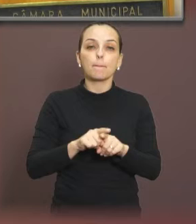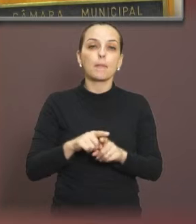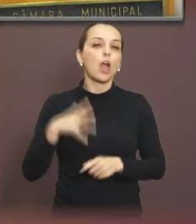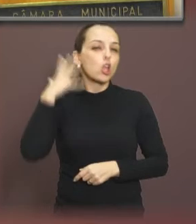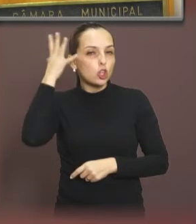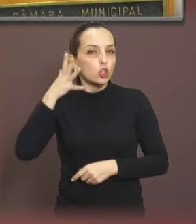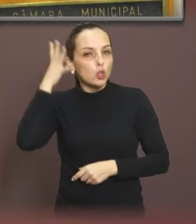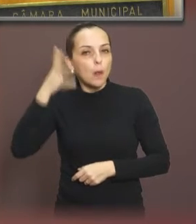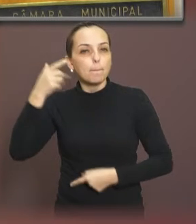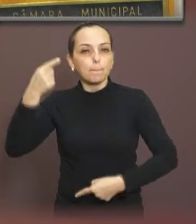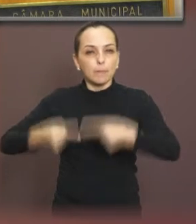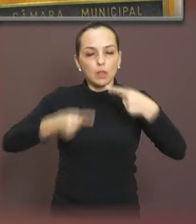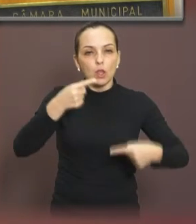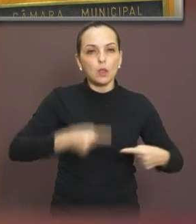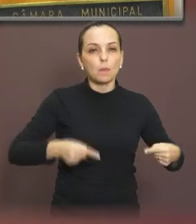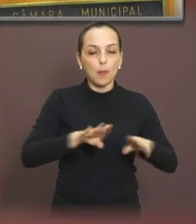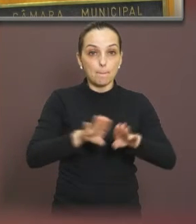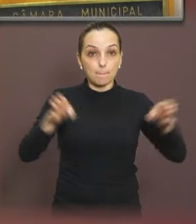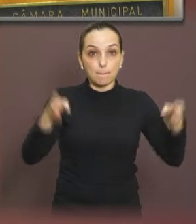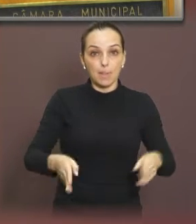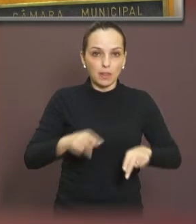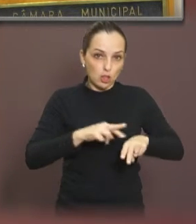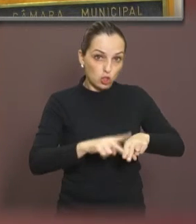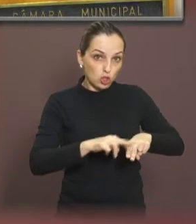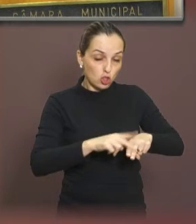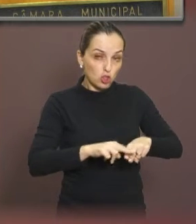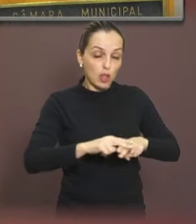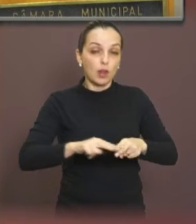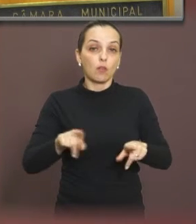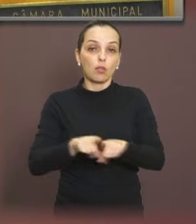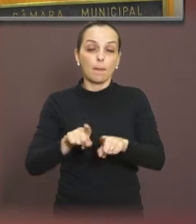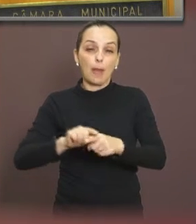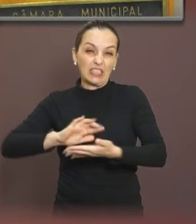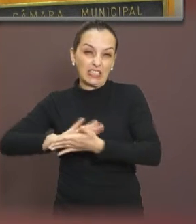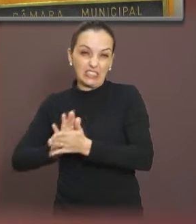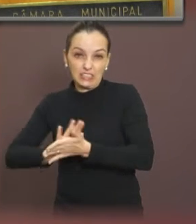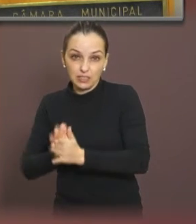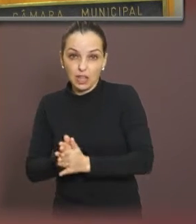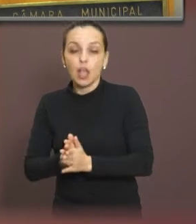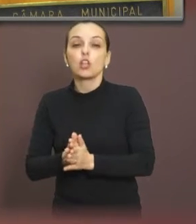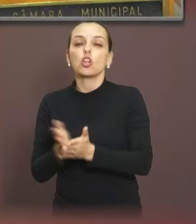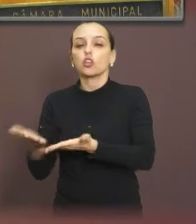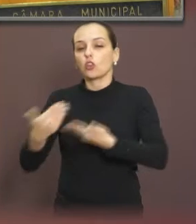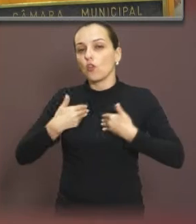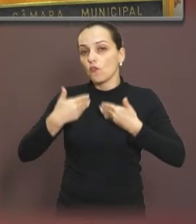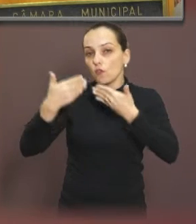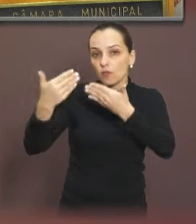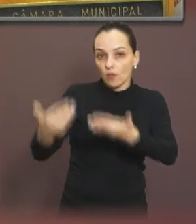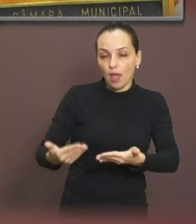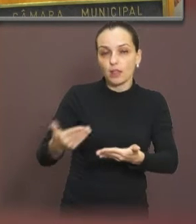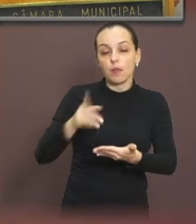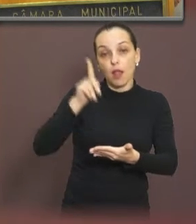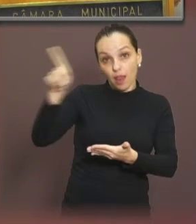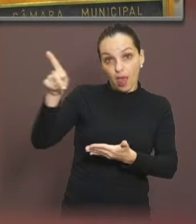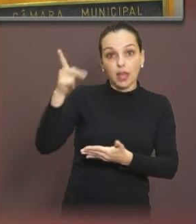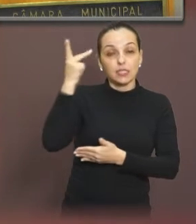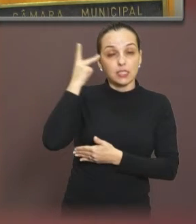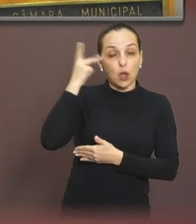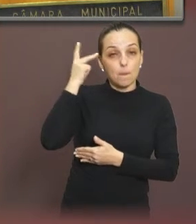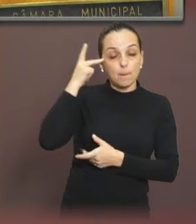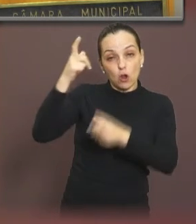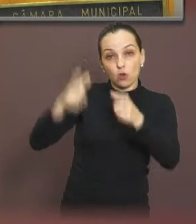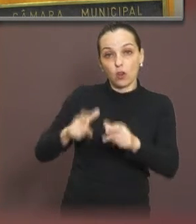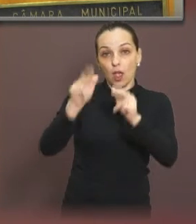17º ciclo de debates na mesa Gênero e Preconceito, convidados pela Parada LGBT de São Paulo. estivemos na PUC